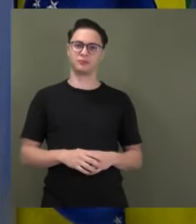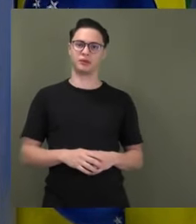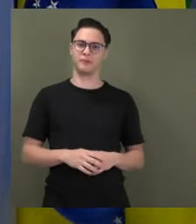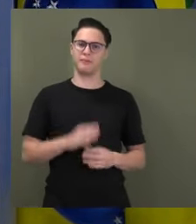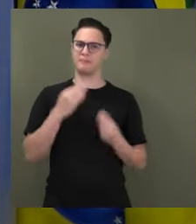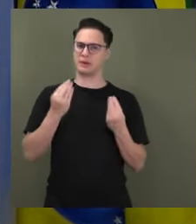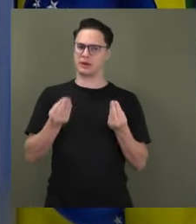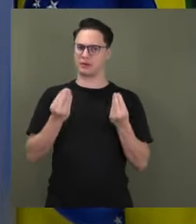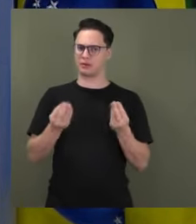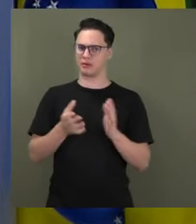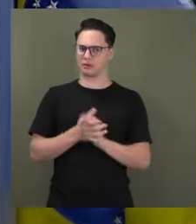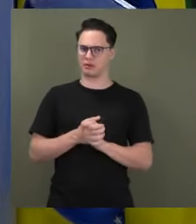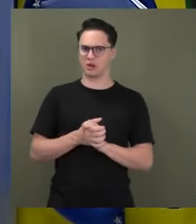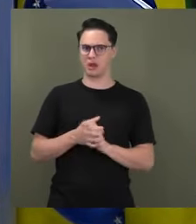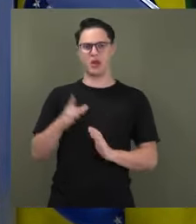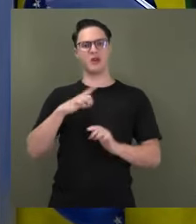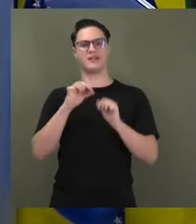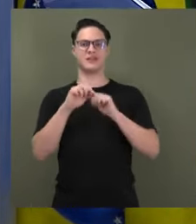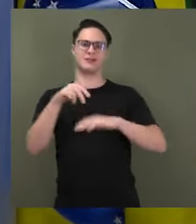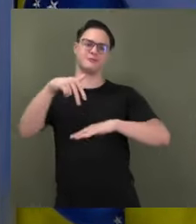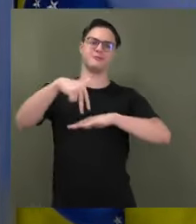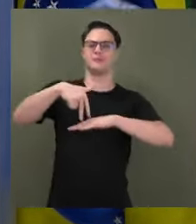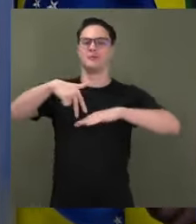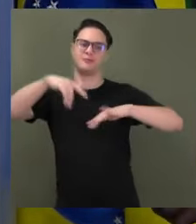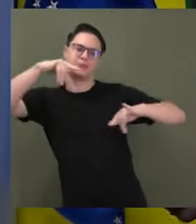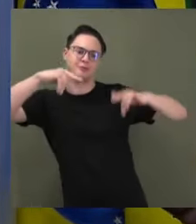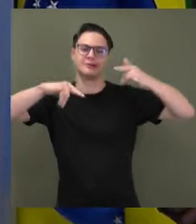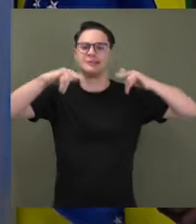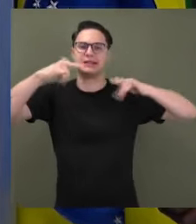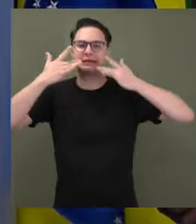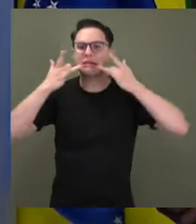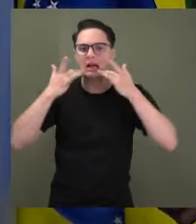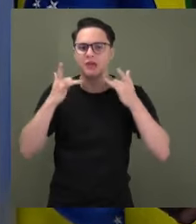Eu não vou fazer papel de teatro. Eu não estou aqui para isso.